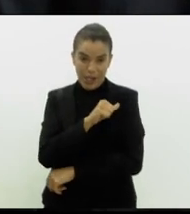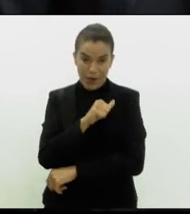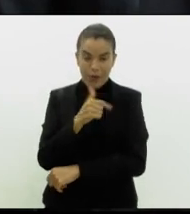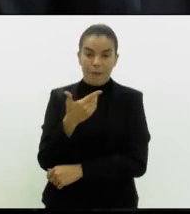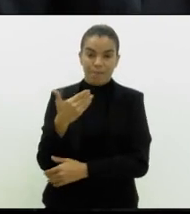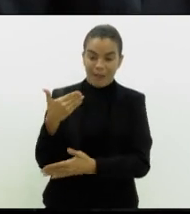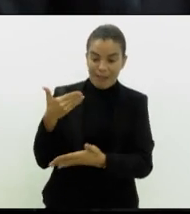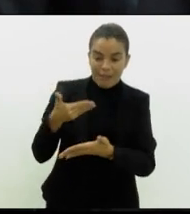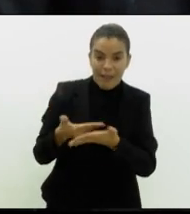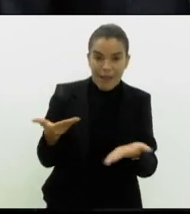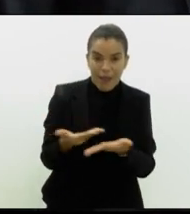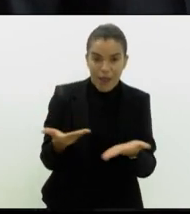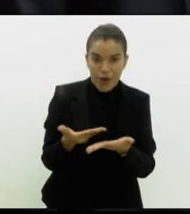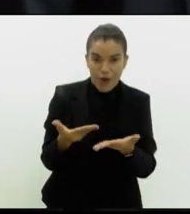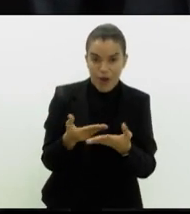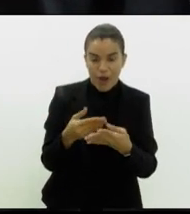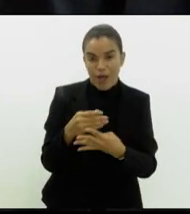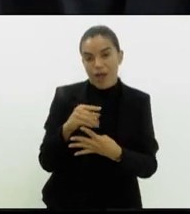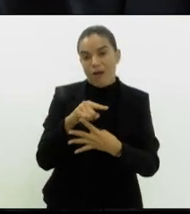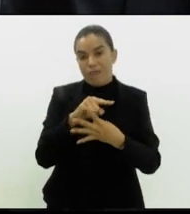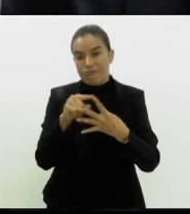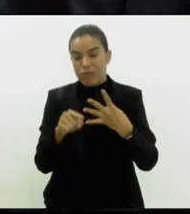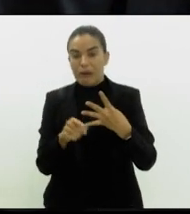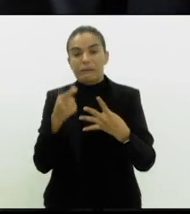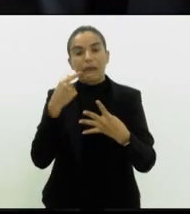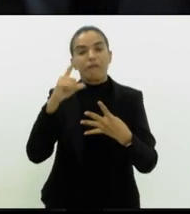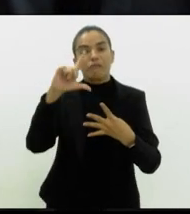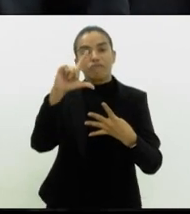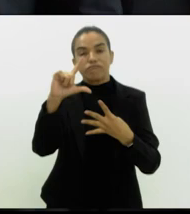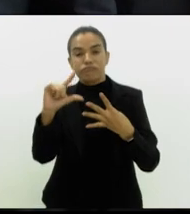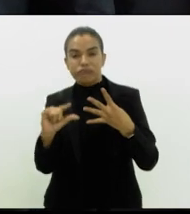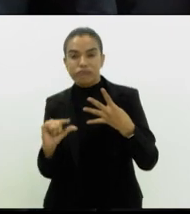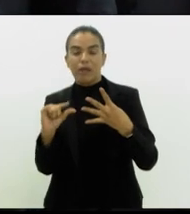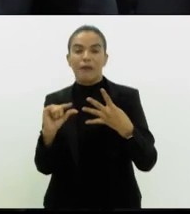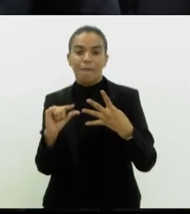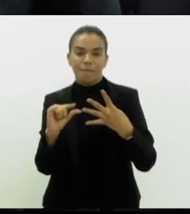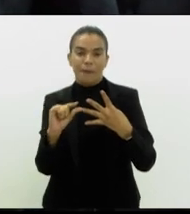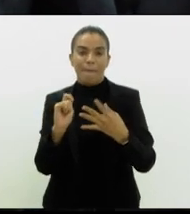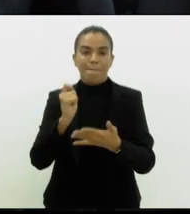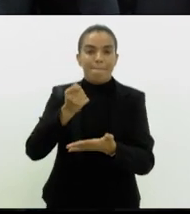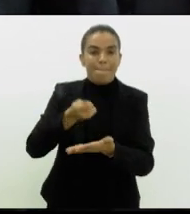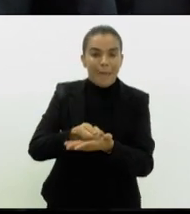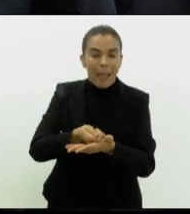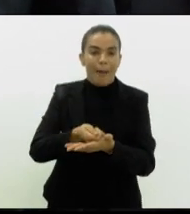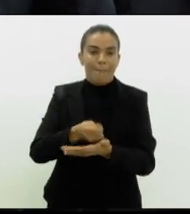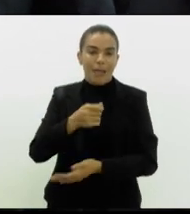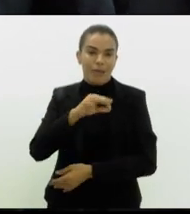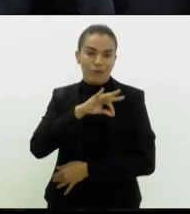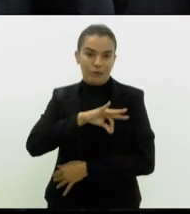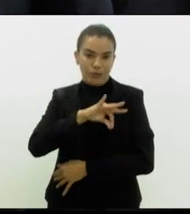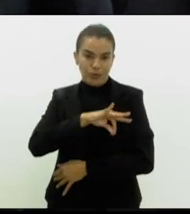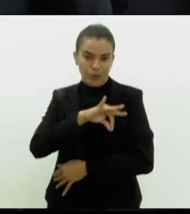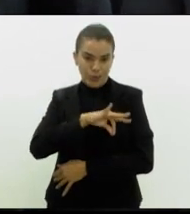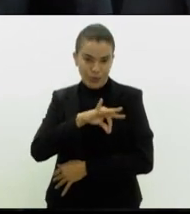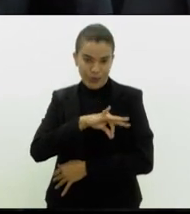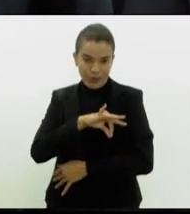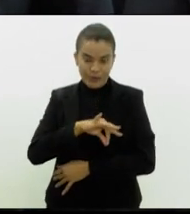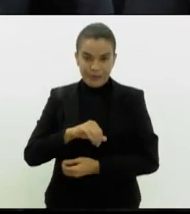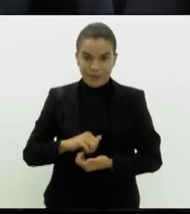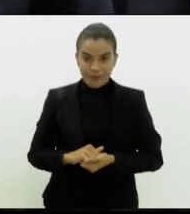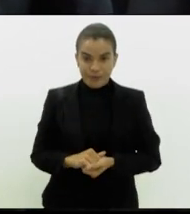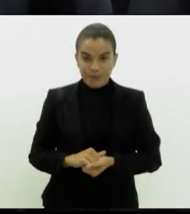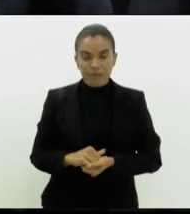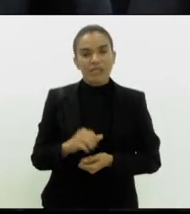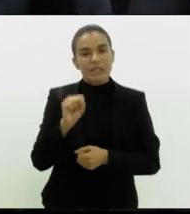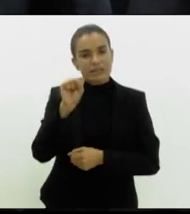dos sete estados do Cossu, de cinco tiveram redução da folha de pagamento, redução real da folha de pagamento. São,